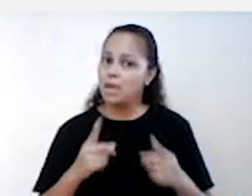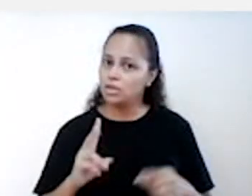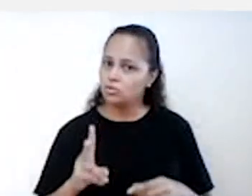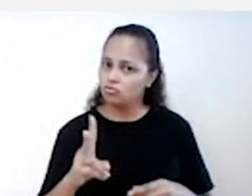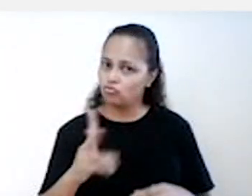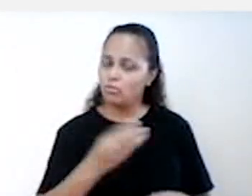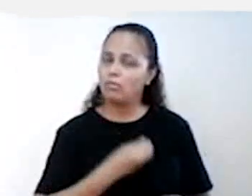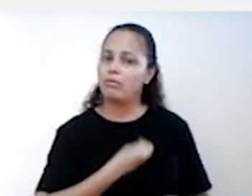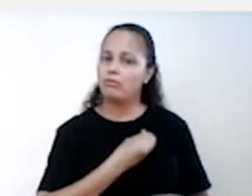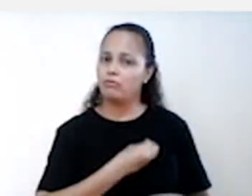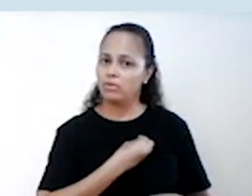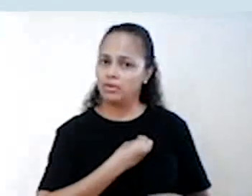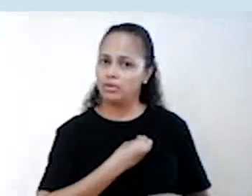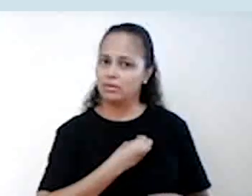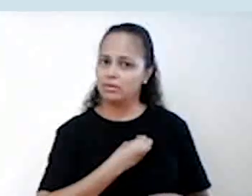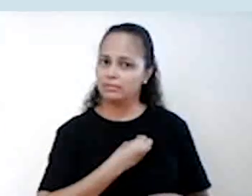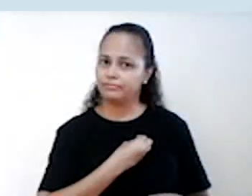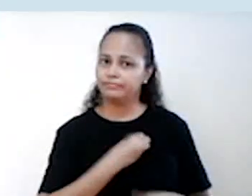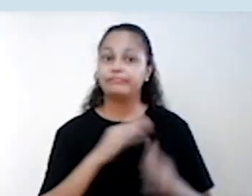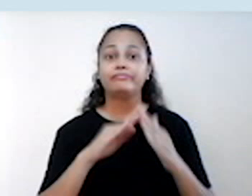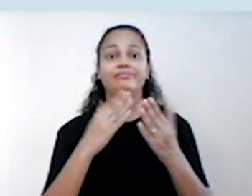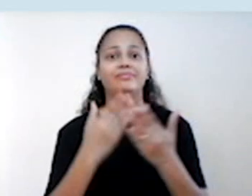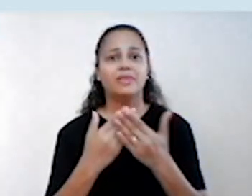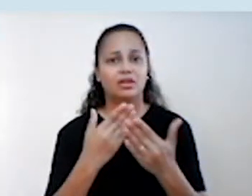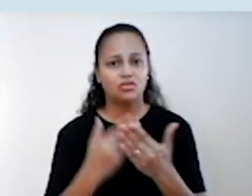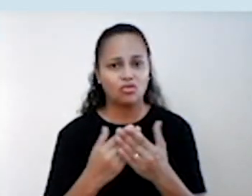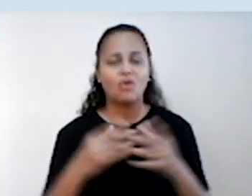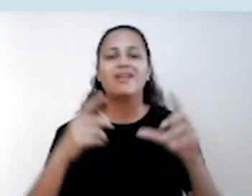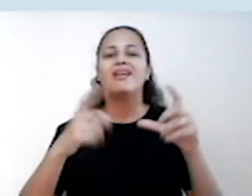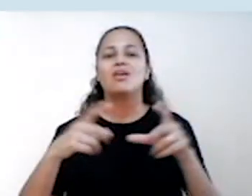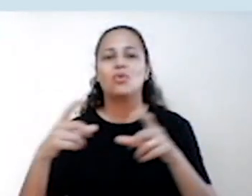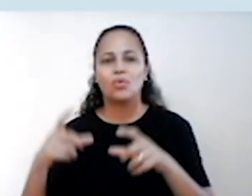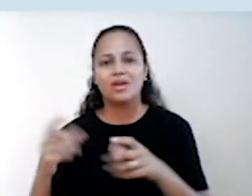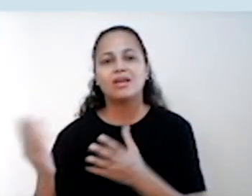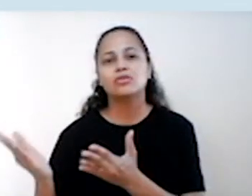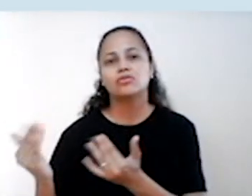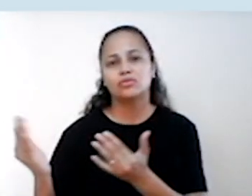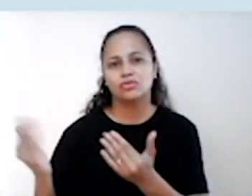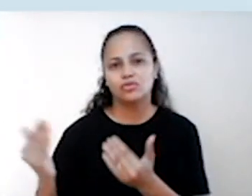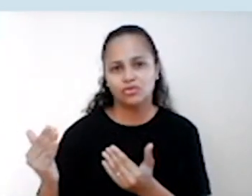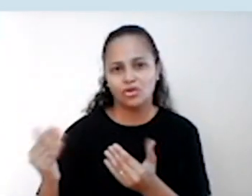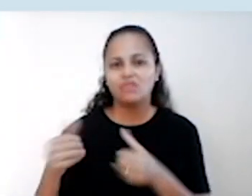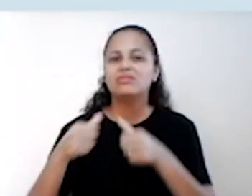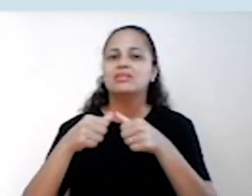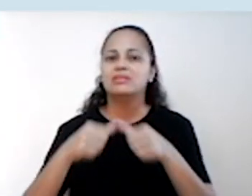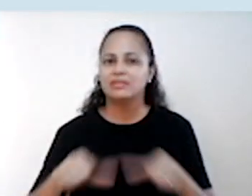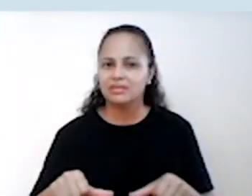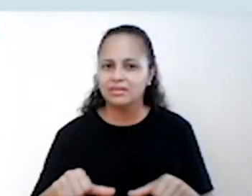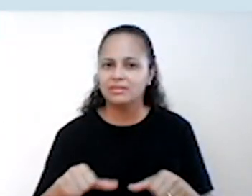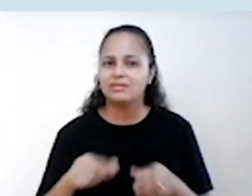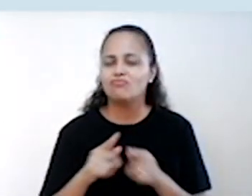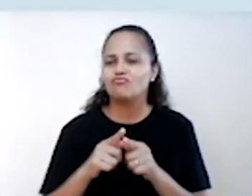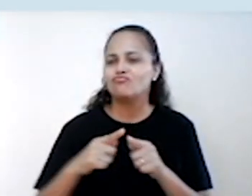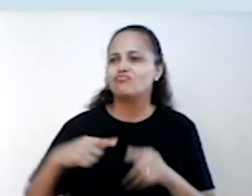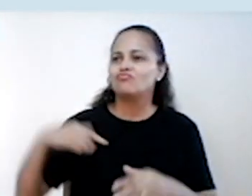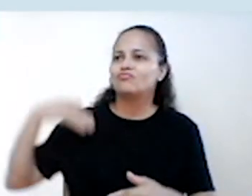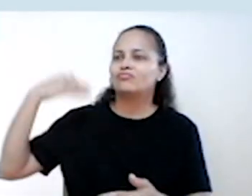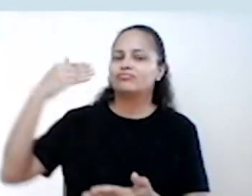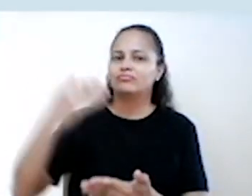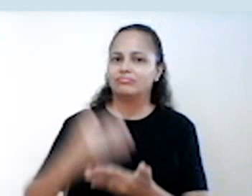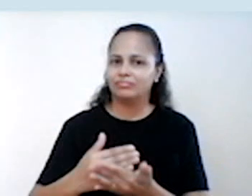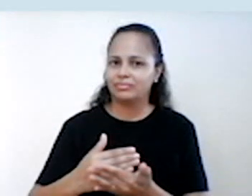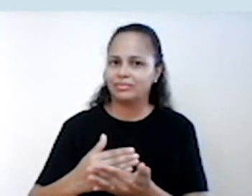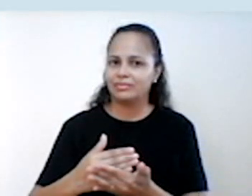da vida da pessoa. A instituição escolar é o ambiente onde os adolescentes passam a maior parte do seu tempo,